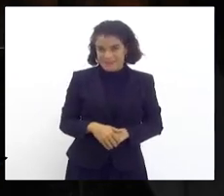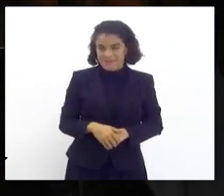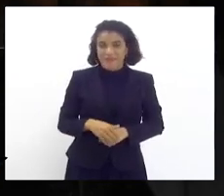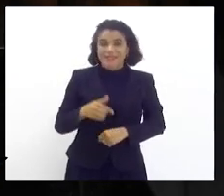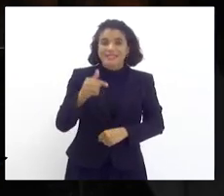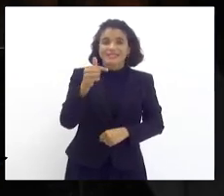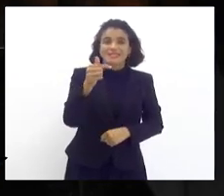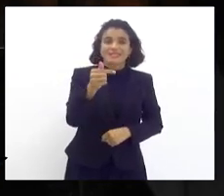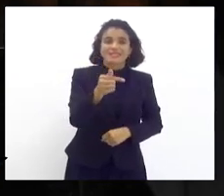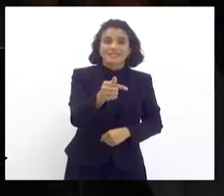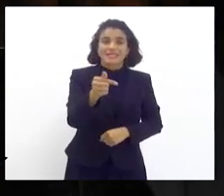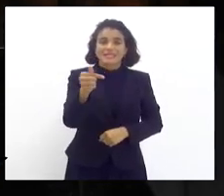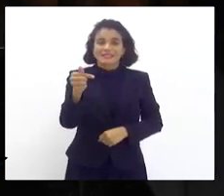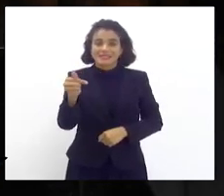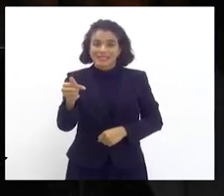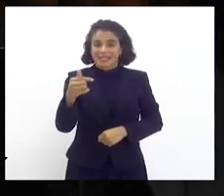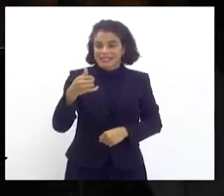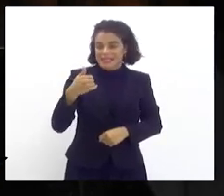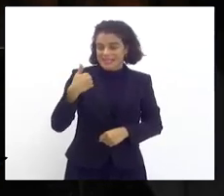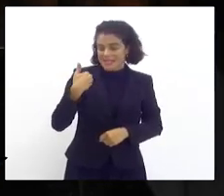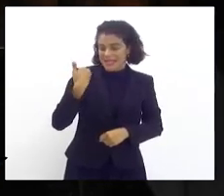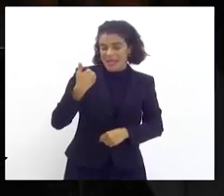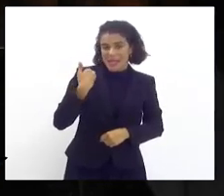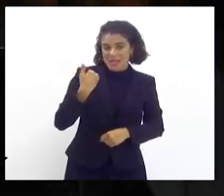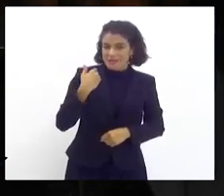77 anos e meio.